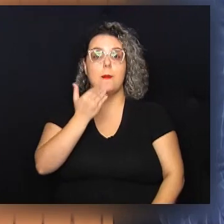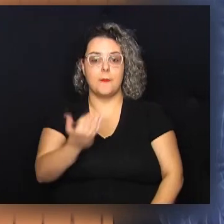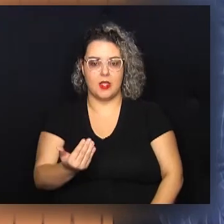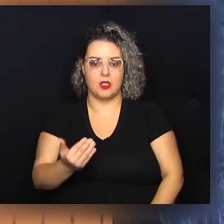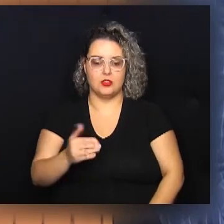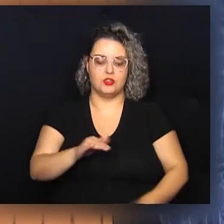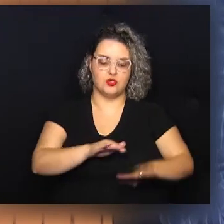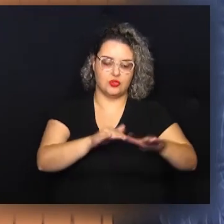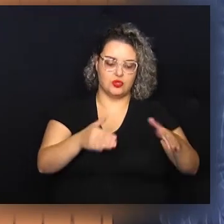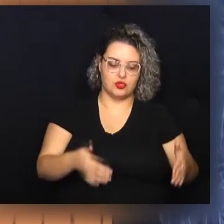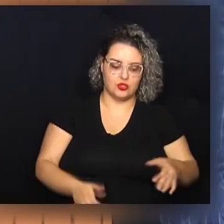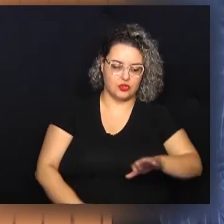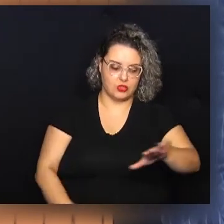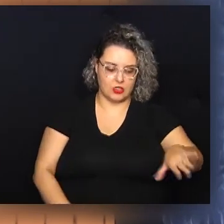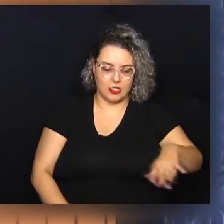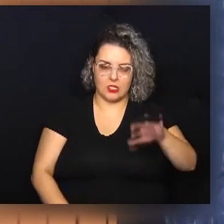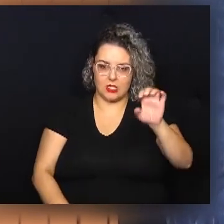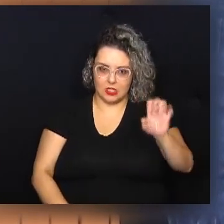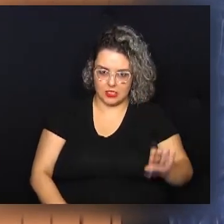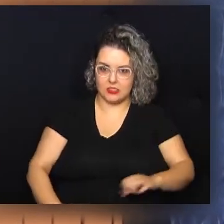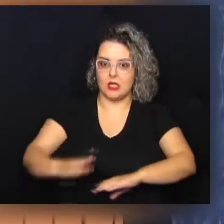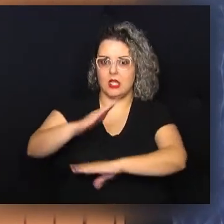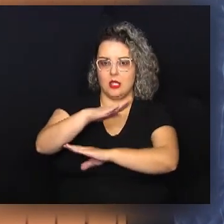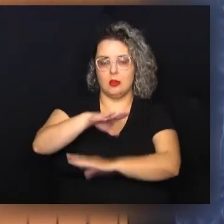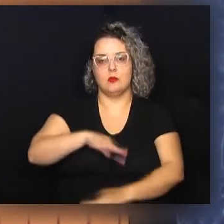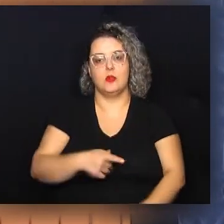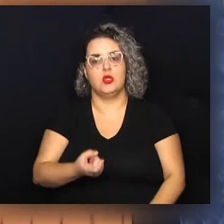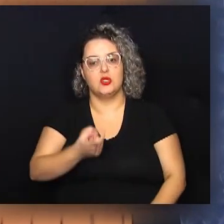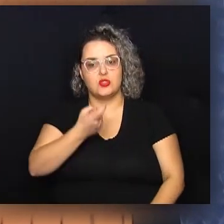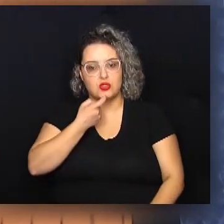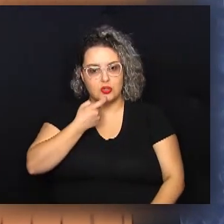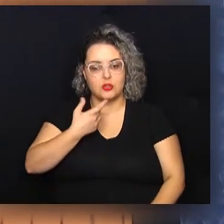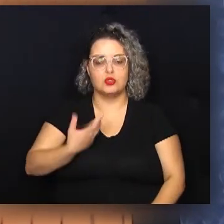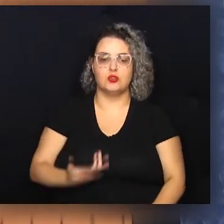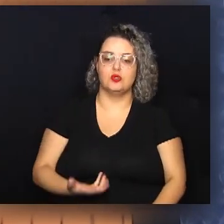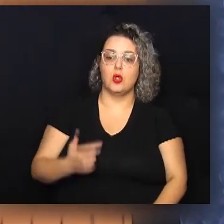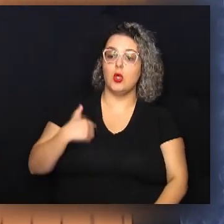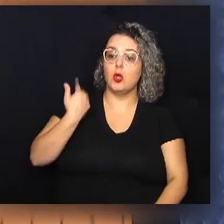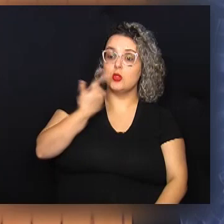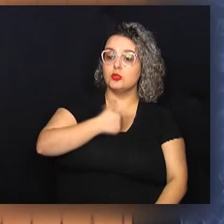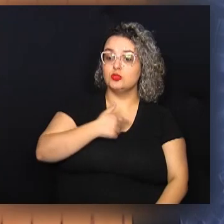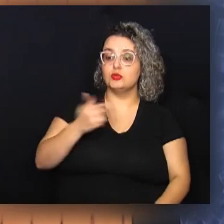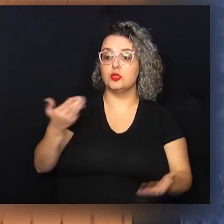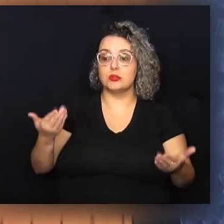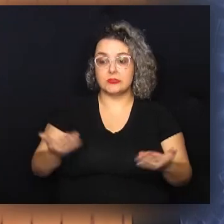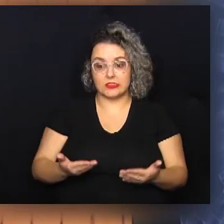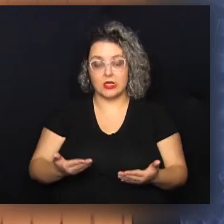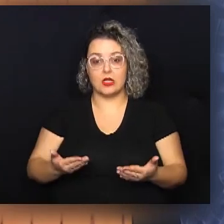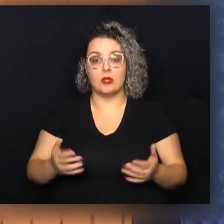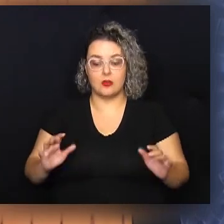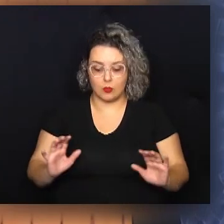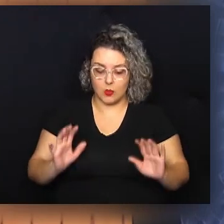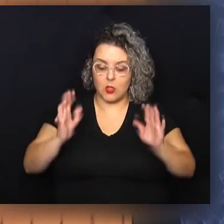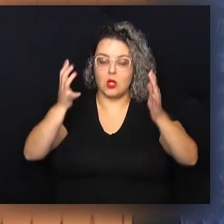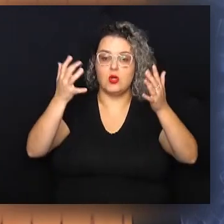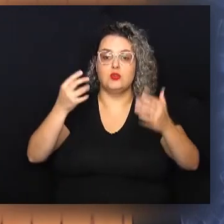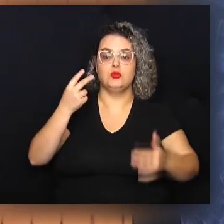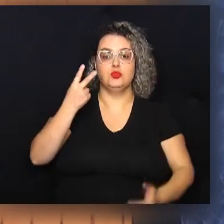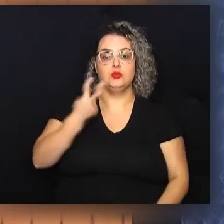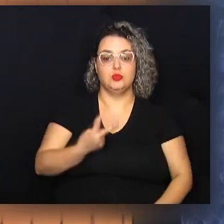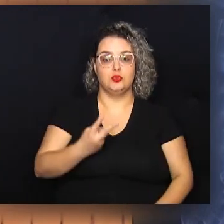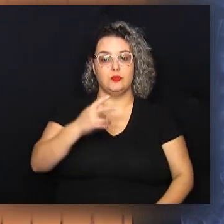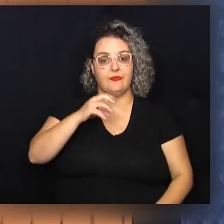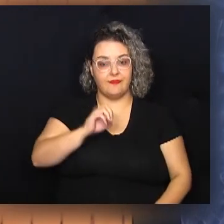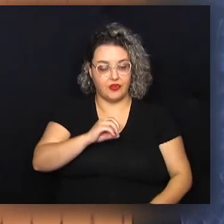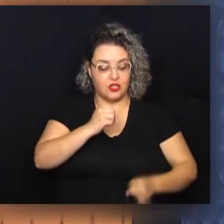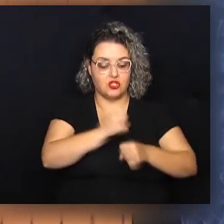pedido da bancada aqui de esquerda na Câmara Municipal de Campinas, nós vamos aqui celebrar